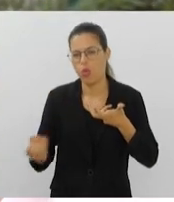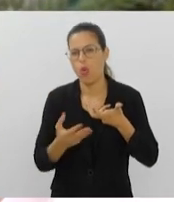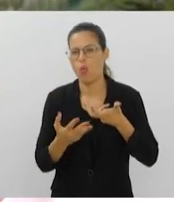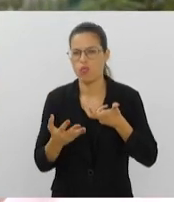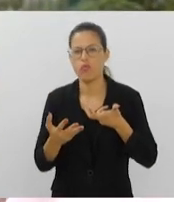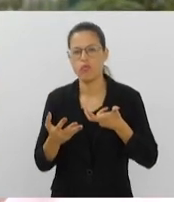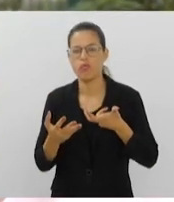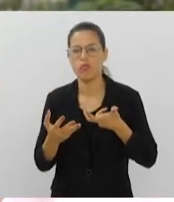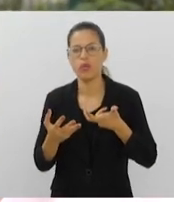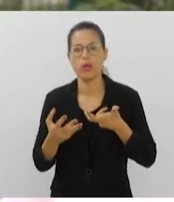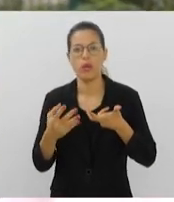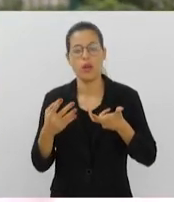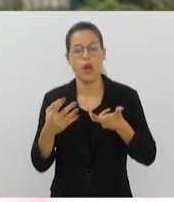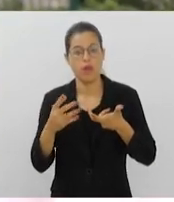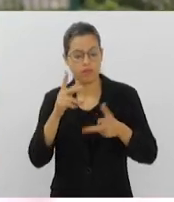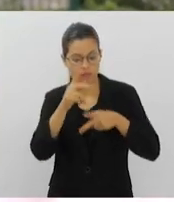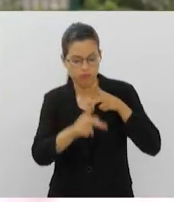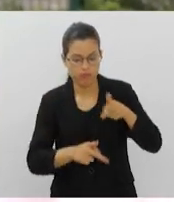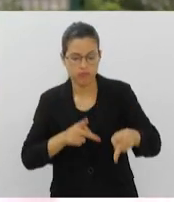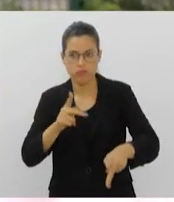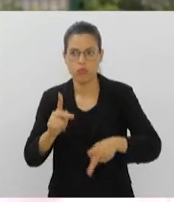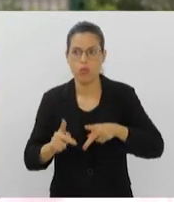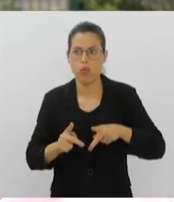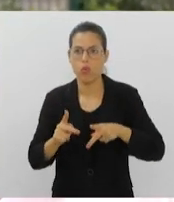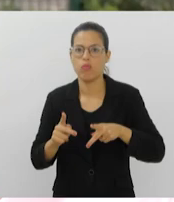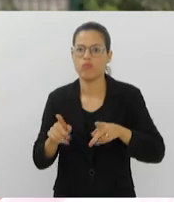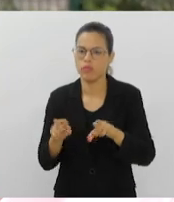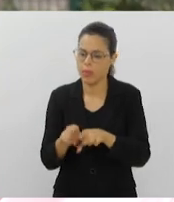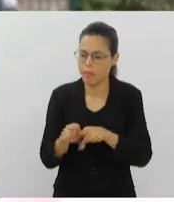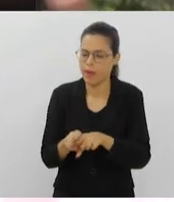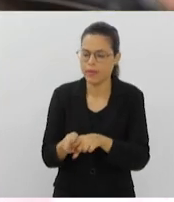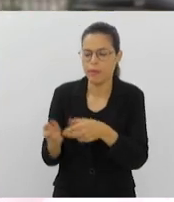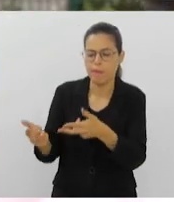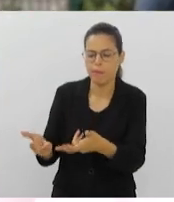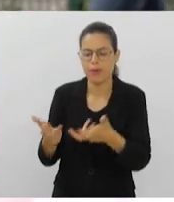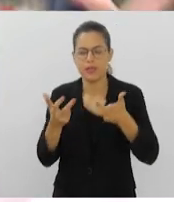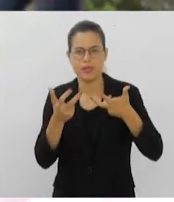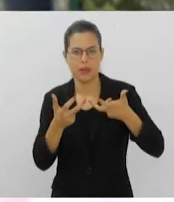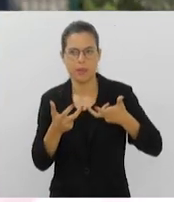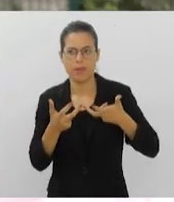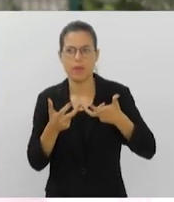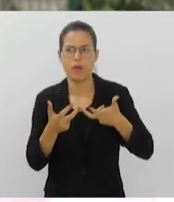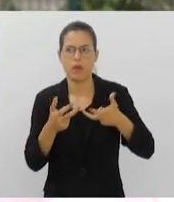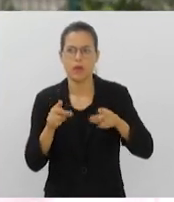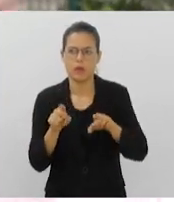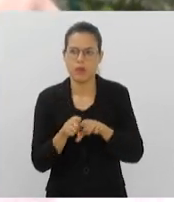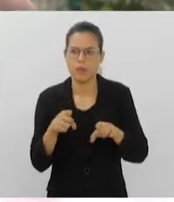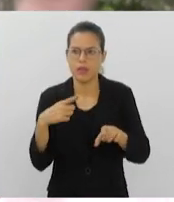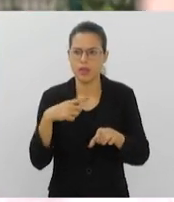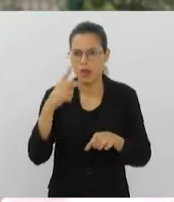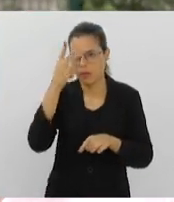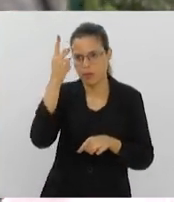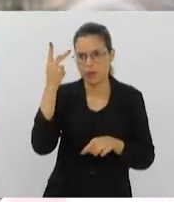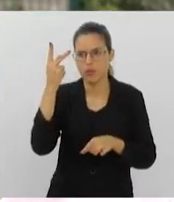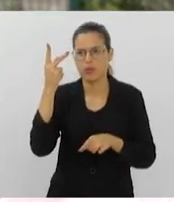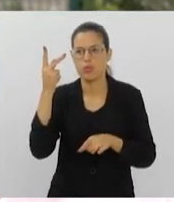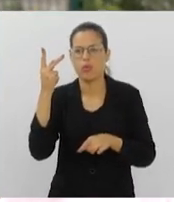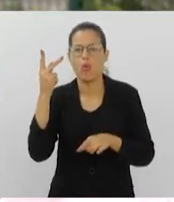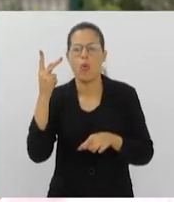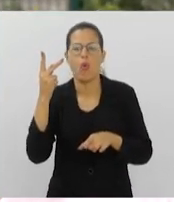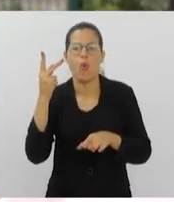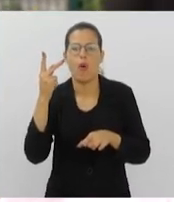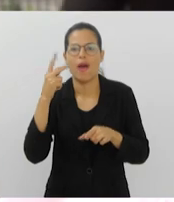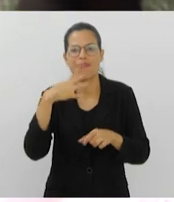E a gente tem tido a população com um olhar mais voltado para isso, para além disso, as migrações internacionais, pessoas migrando com ofertas falsas de